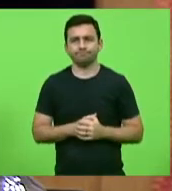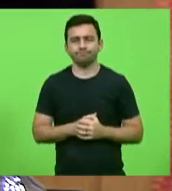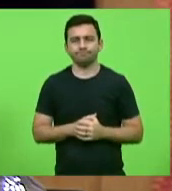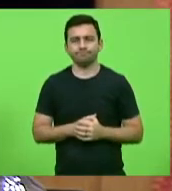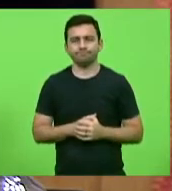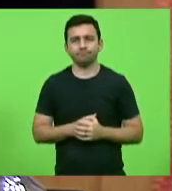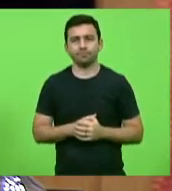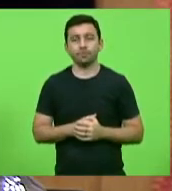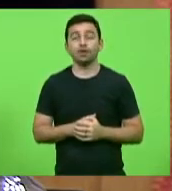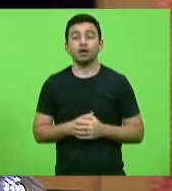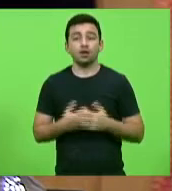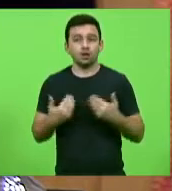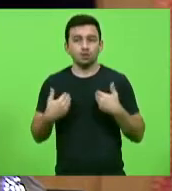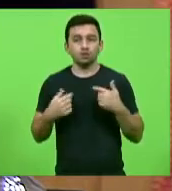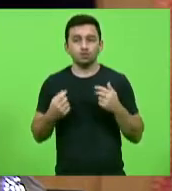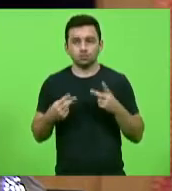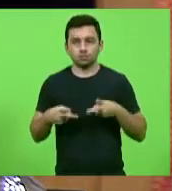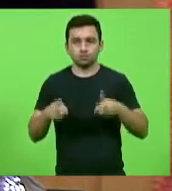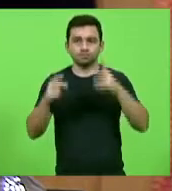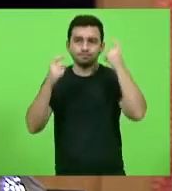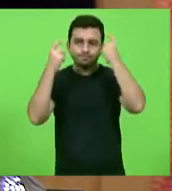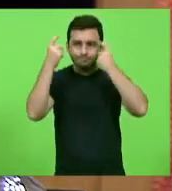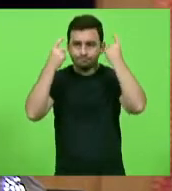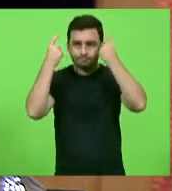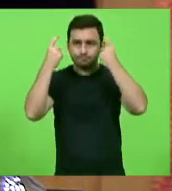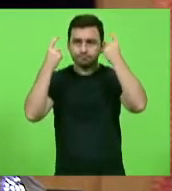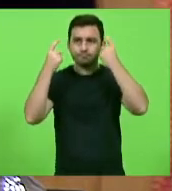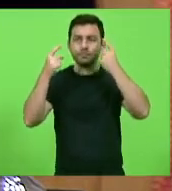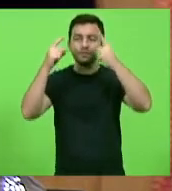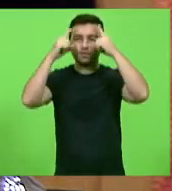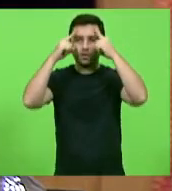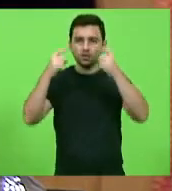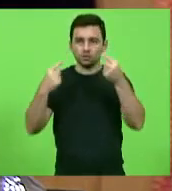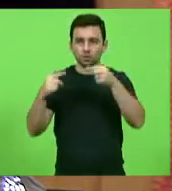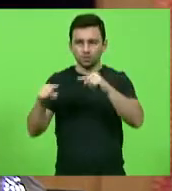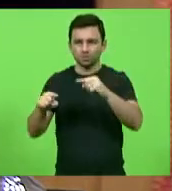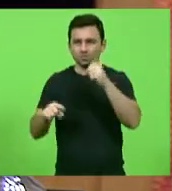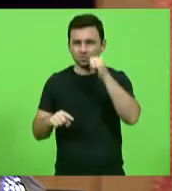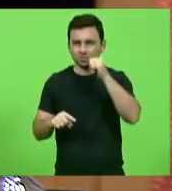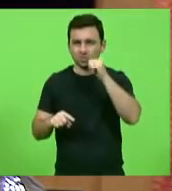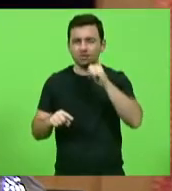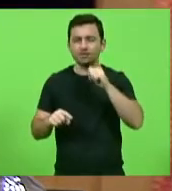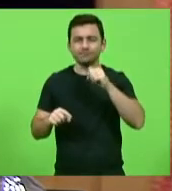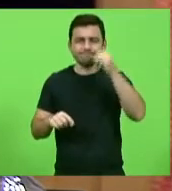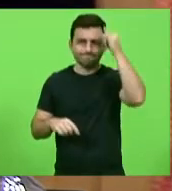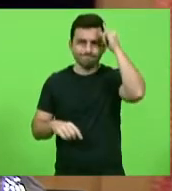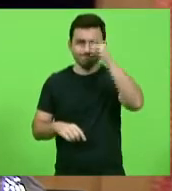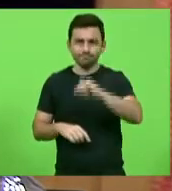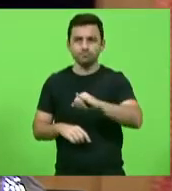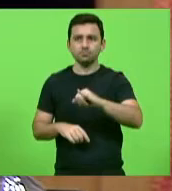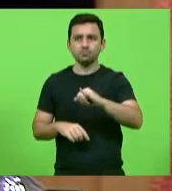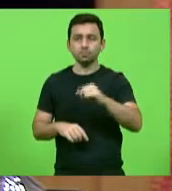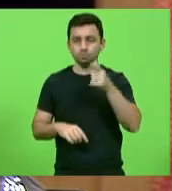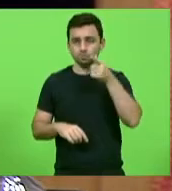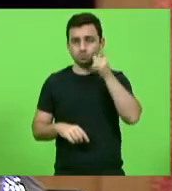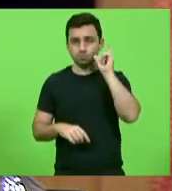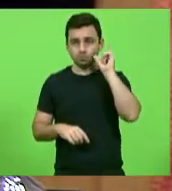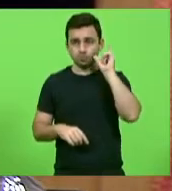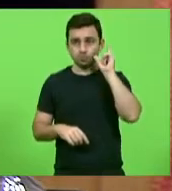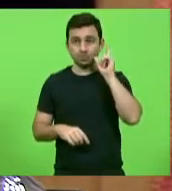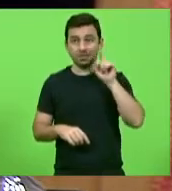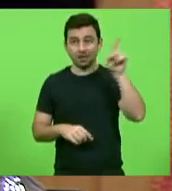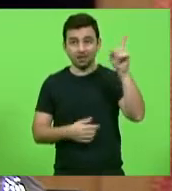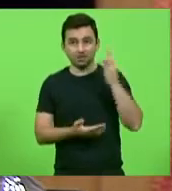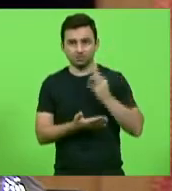Nessa preocupação de combater a violência contra a mulher, ontem nós recebemos lá de